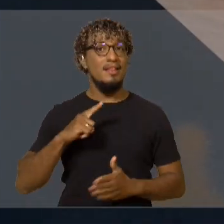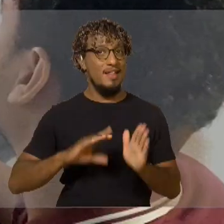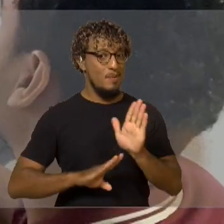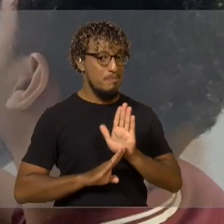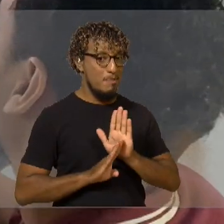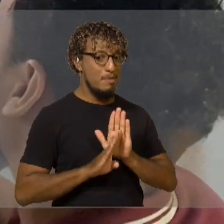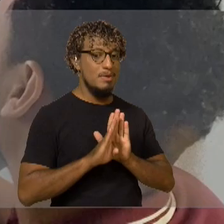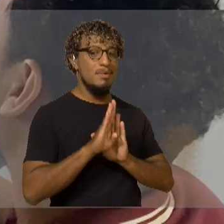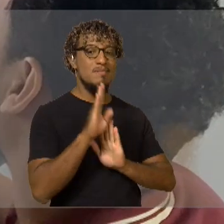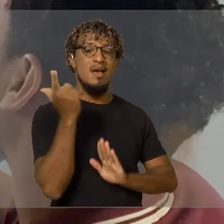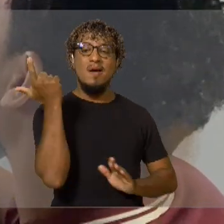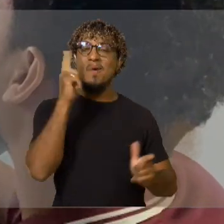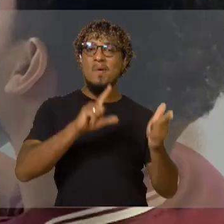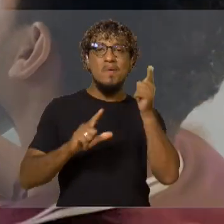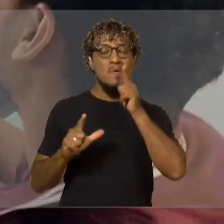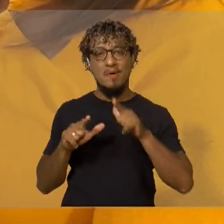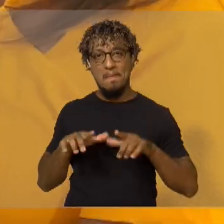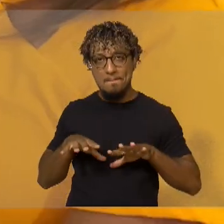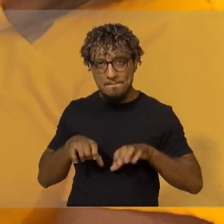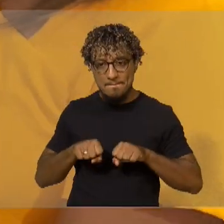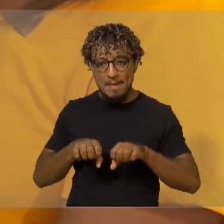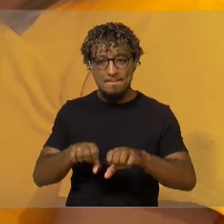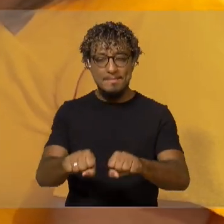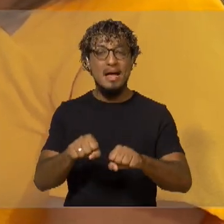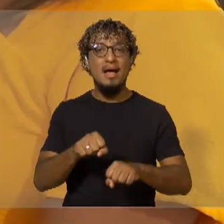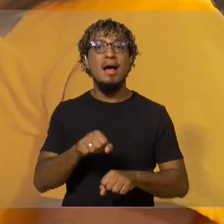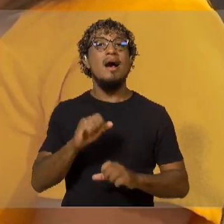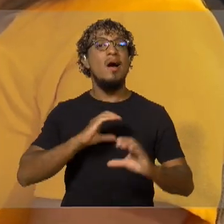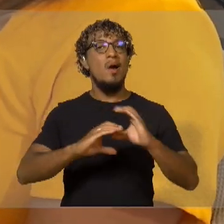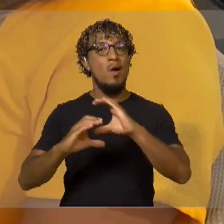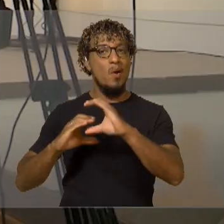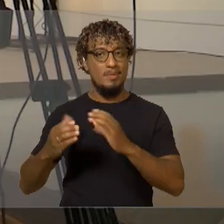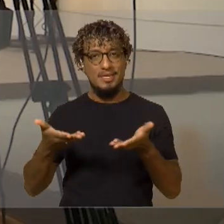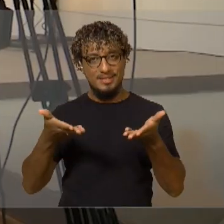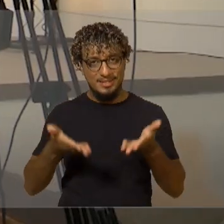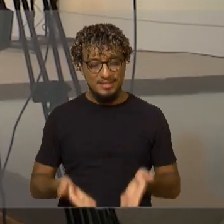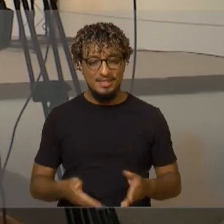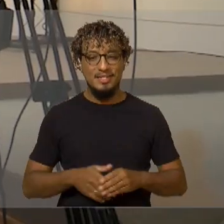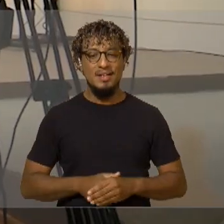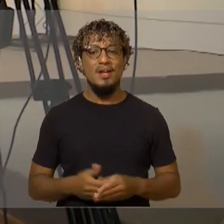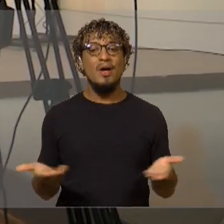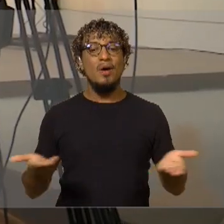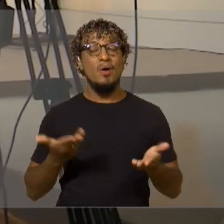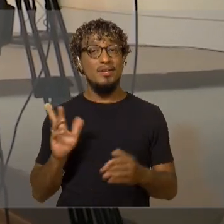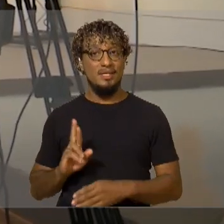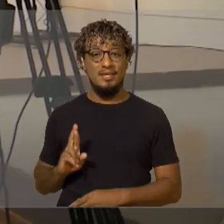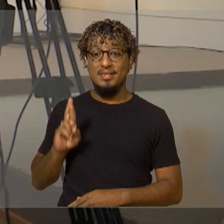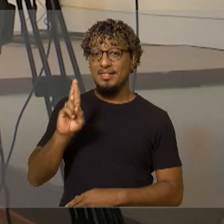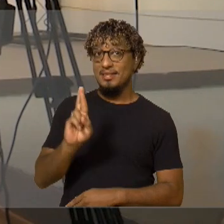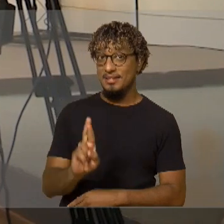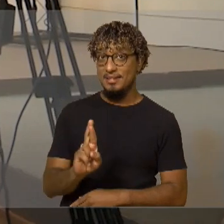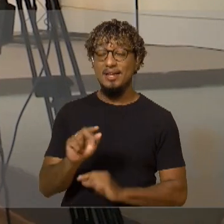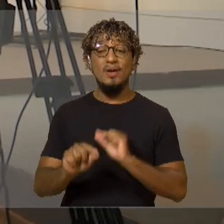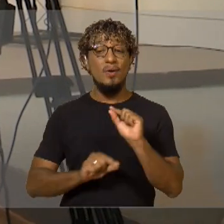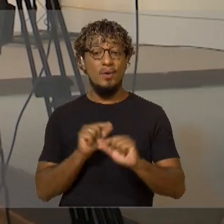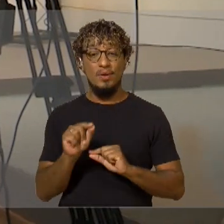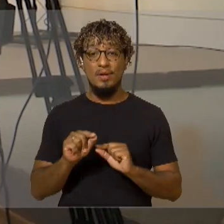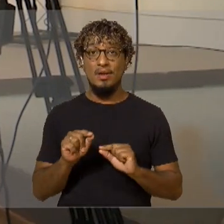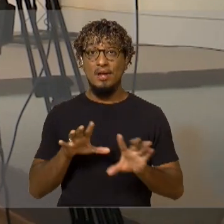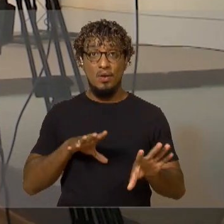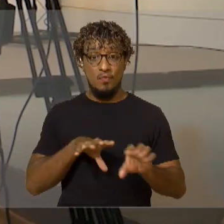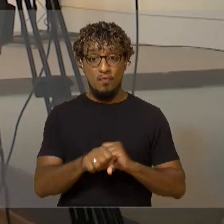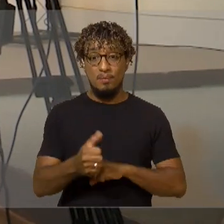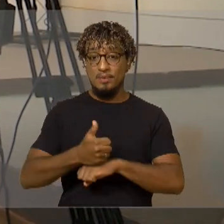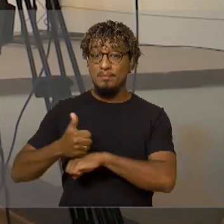ascendente e conquistado um espaço cada vez maior no cenário da comunicação local. Hoje nós somos referência tanto na formação de